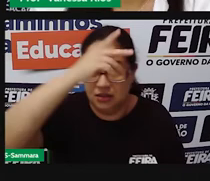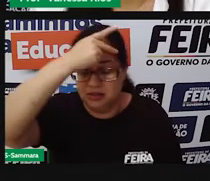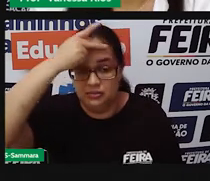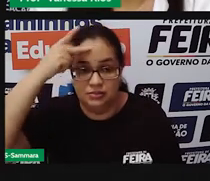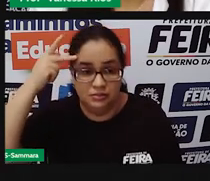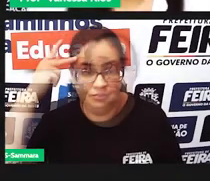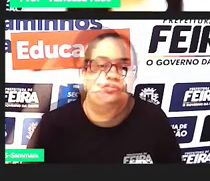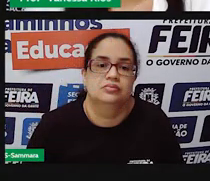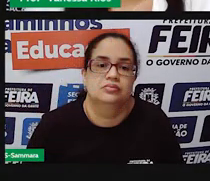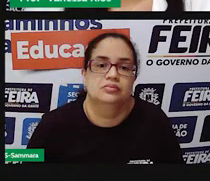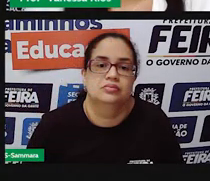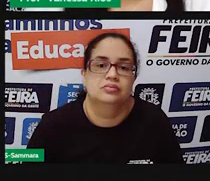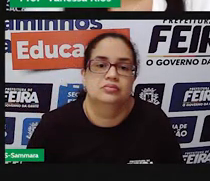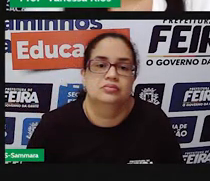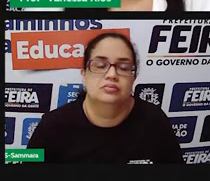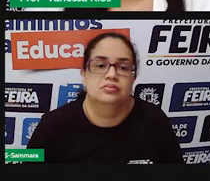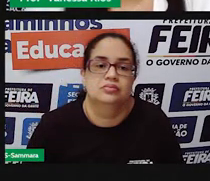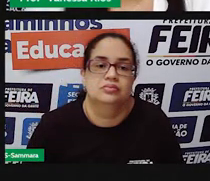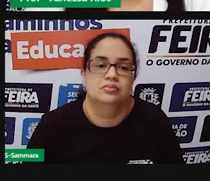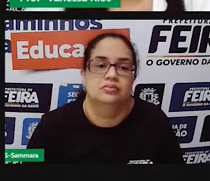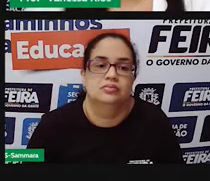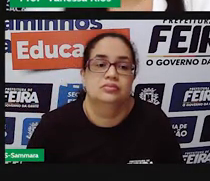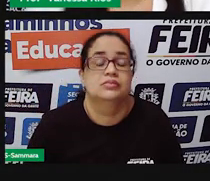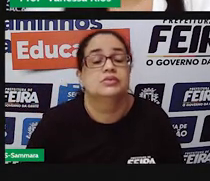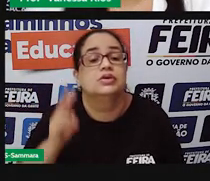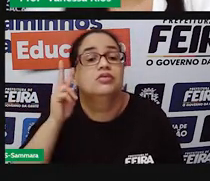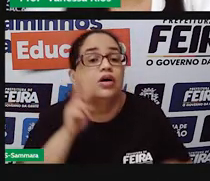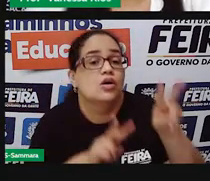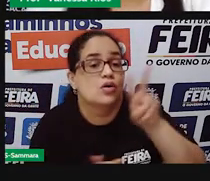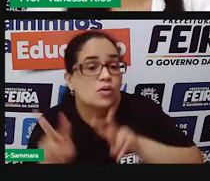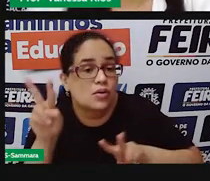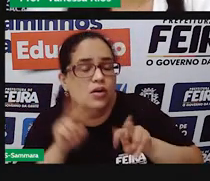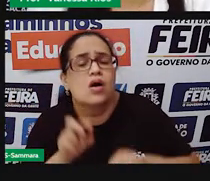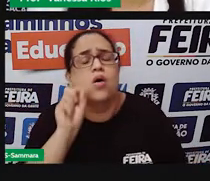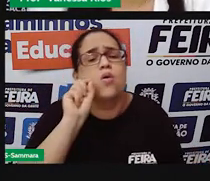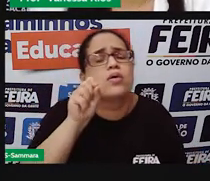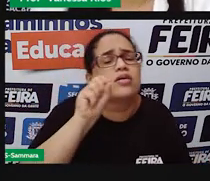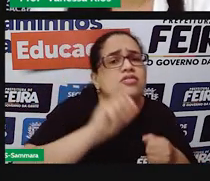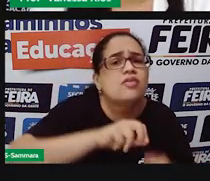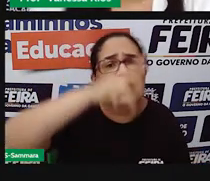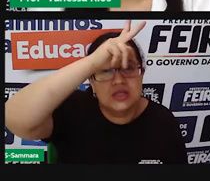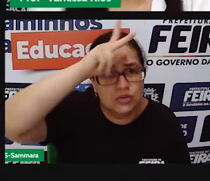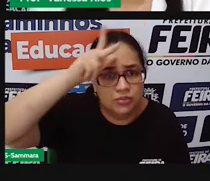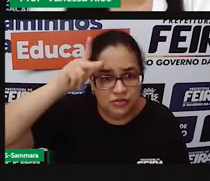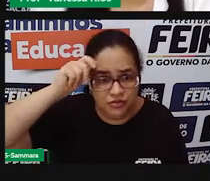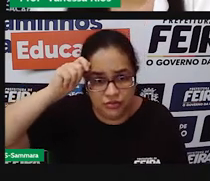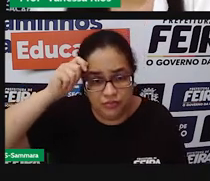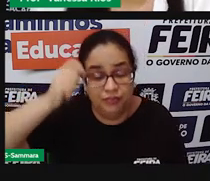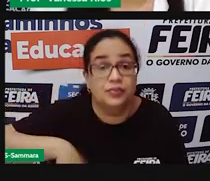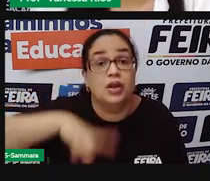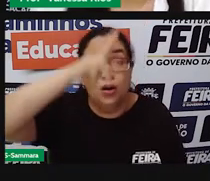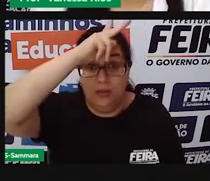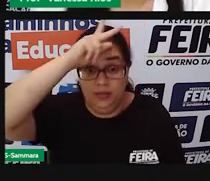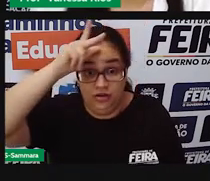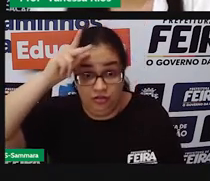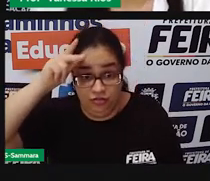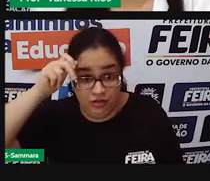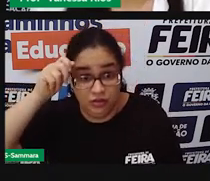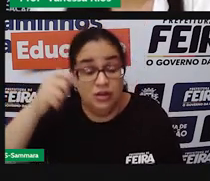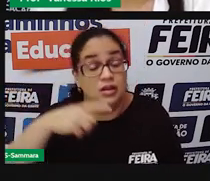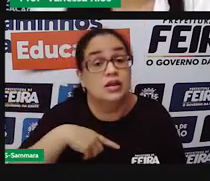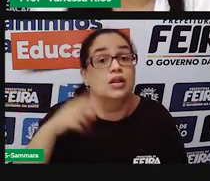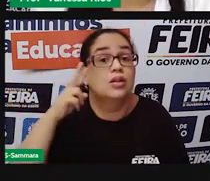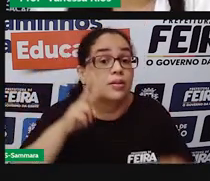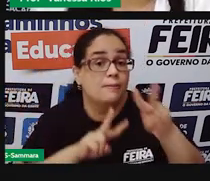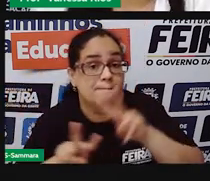o município. E aí a gente observa que o que é que faz um prefeito? O prefeito normalmente é